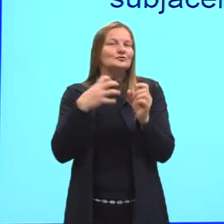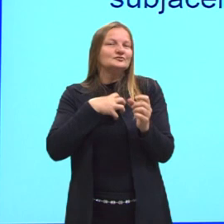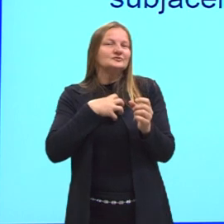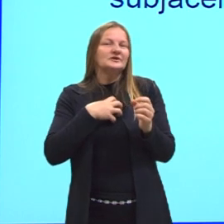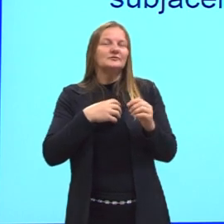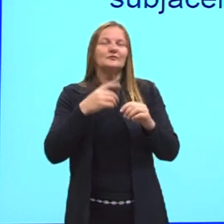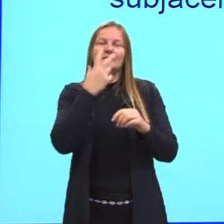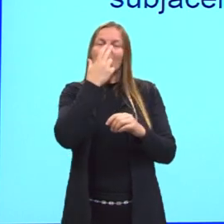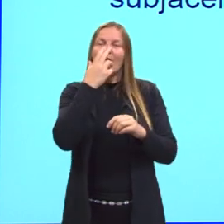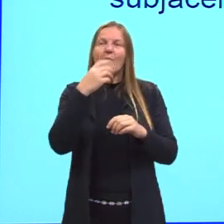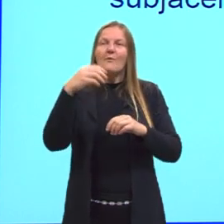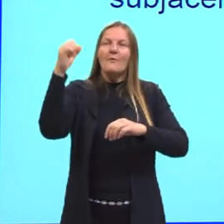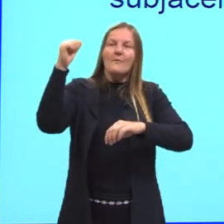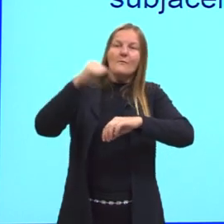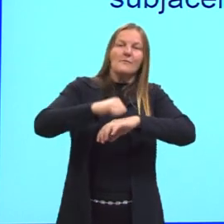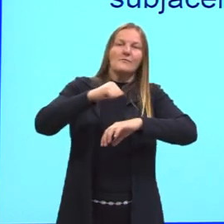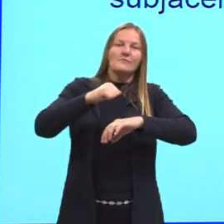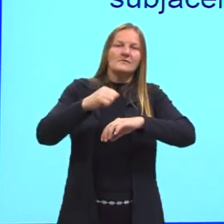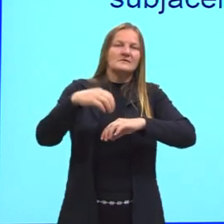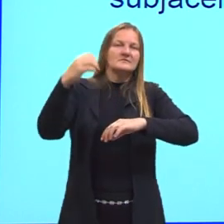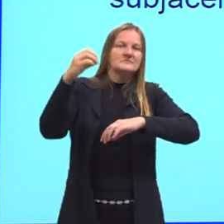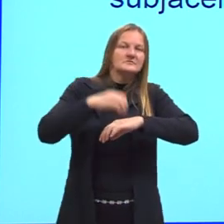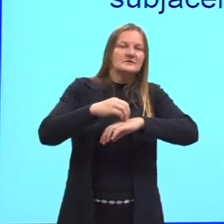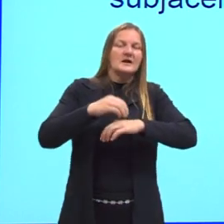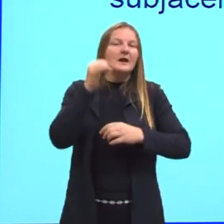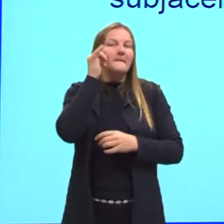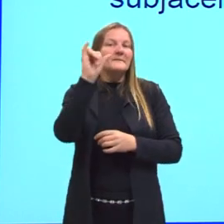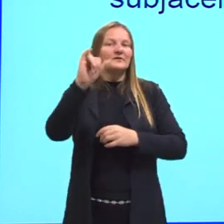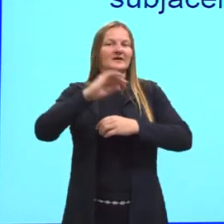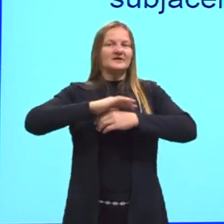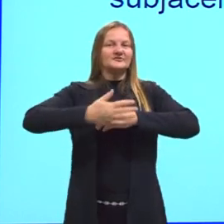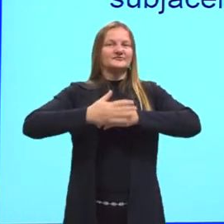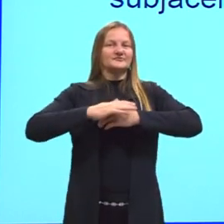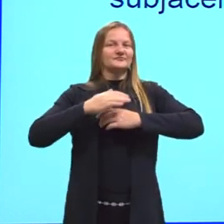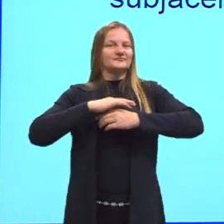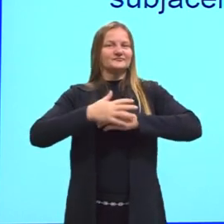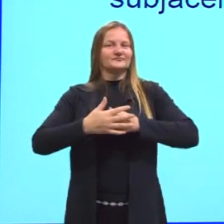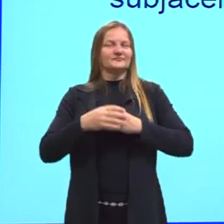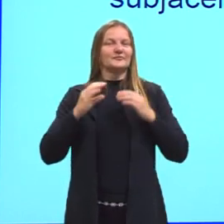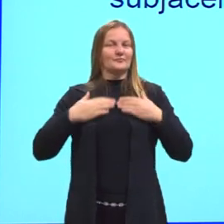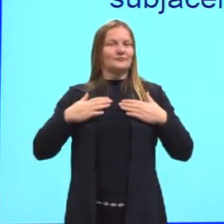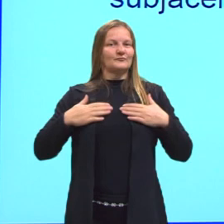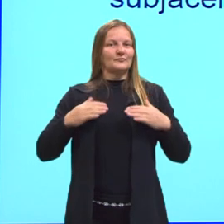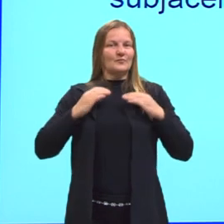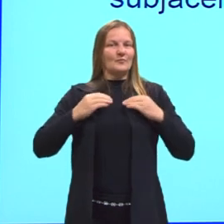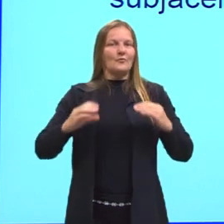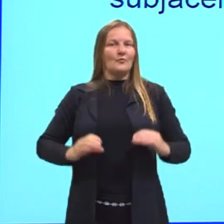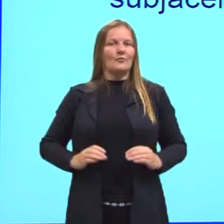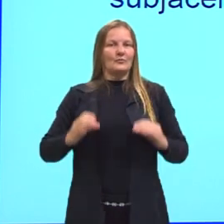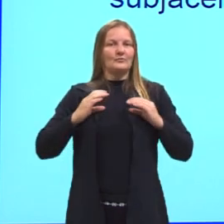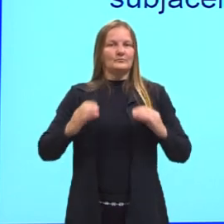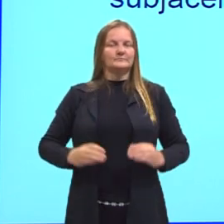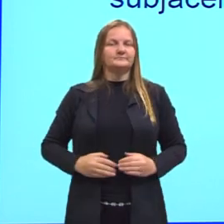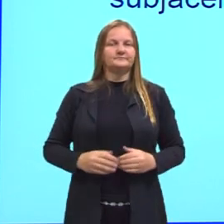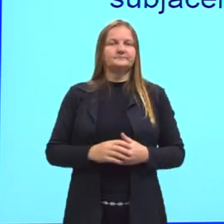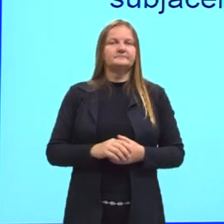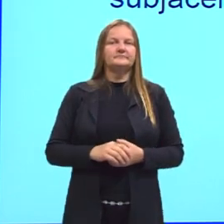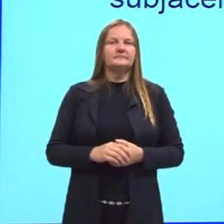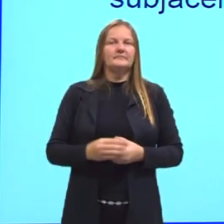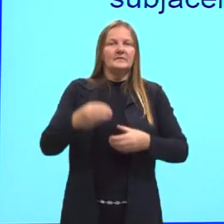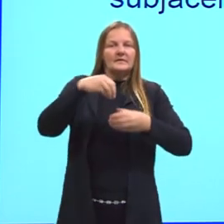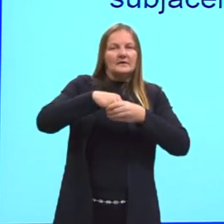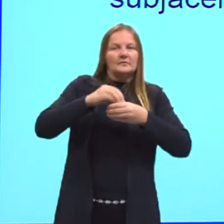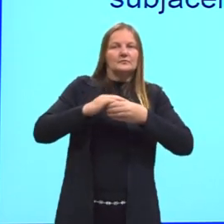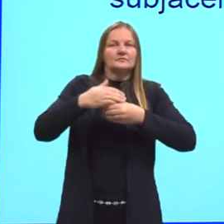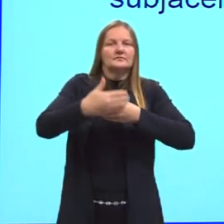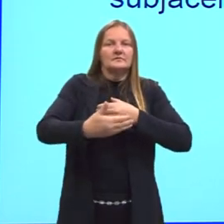impacto, no meio externo, na proteção também do organismo, do meio interno para o meio externo, essa